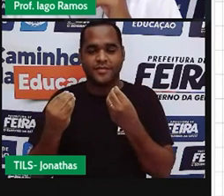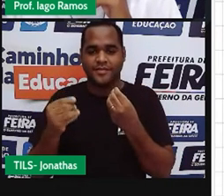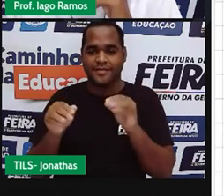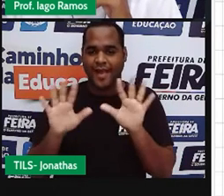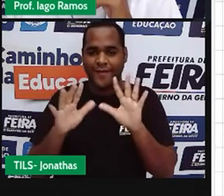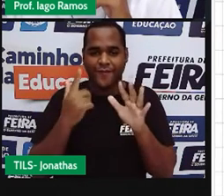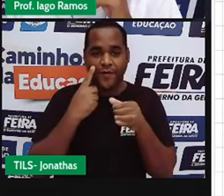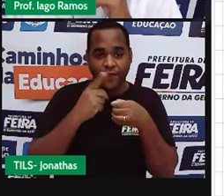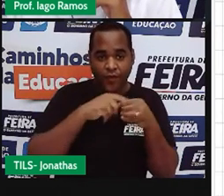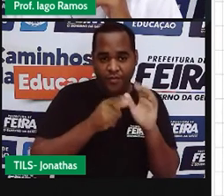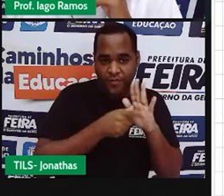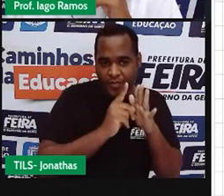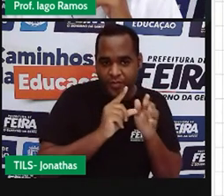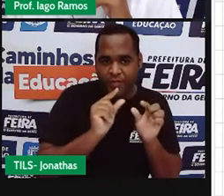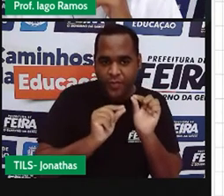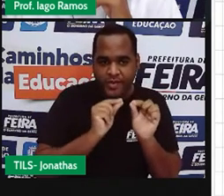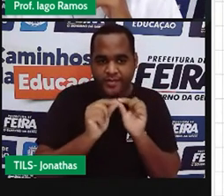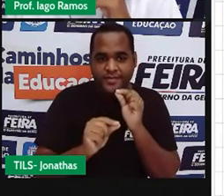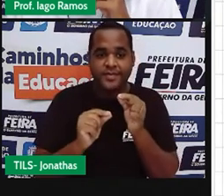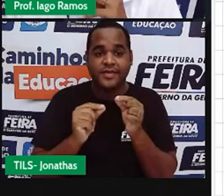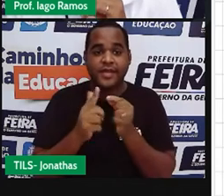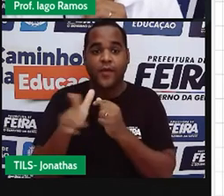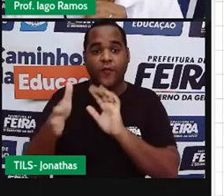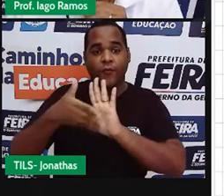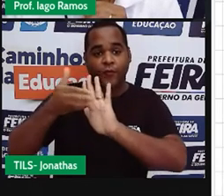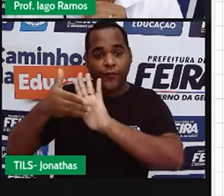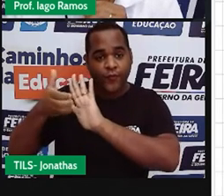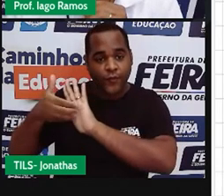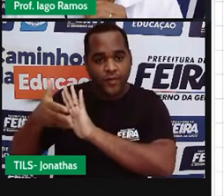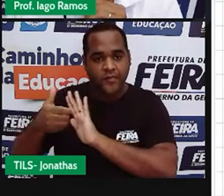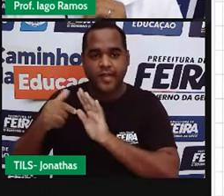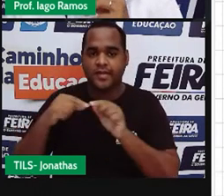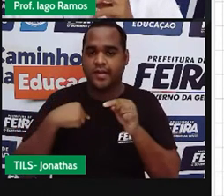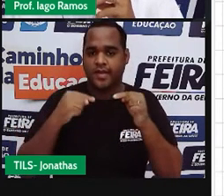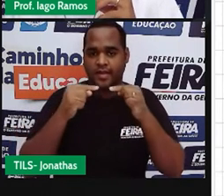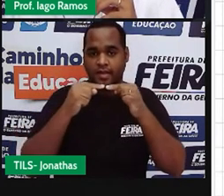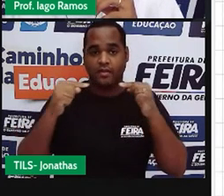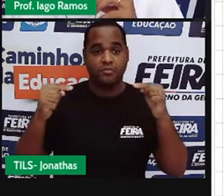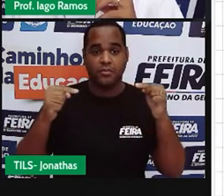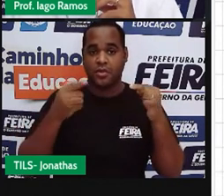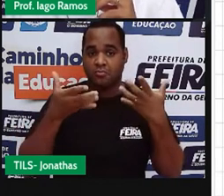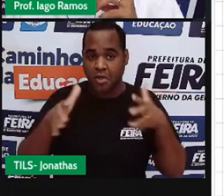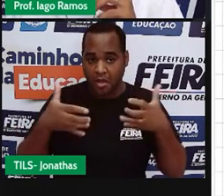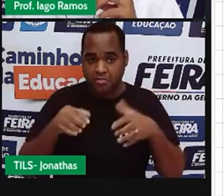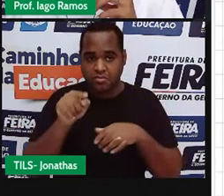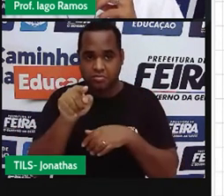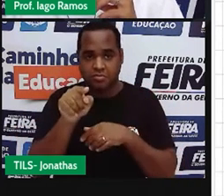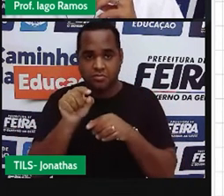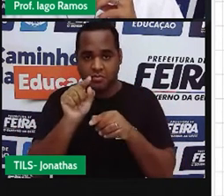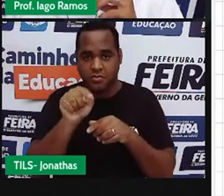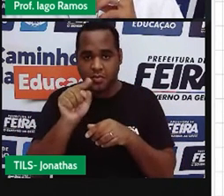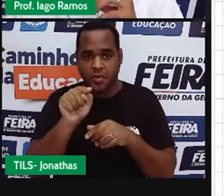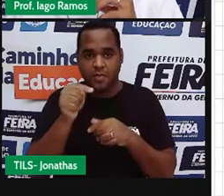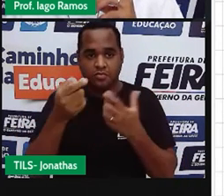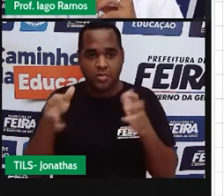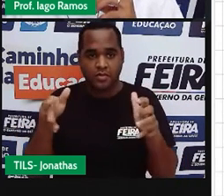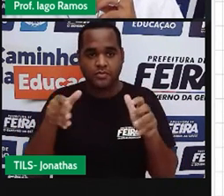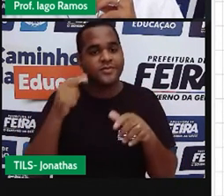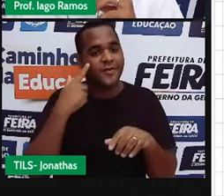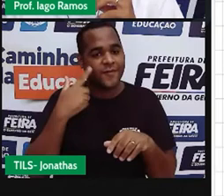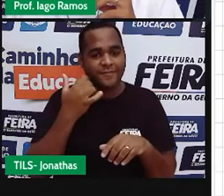Prontinho. Eu vou tirar essa medida aqui porque eu não quero ela. Opa, não é isso,